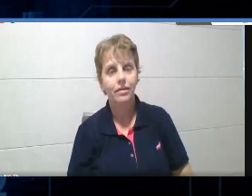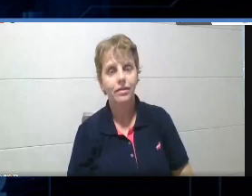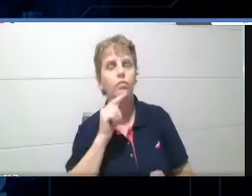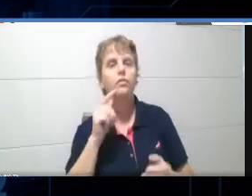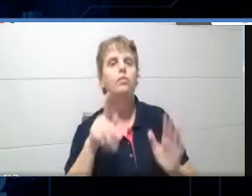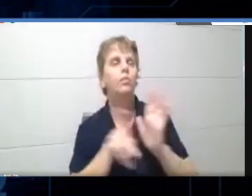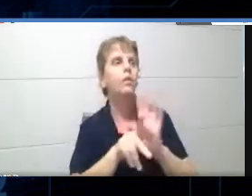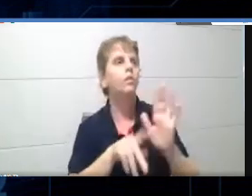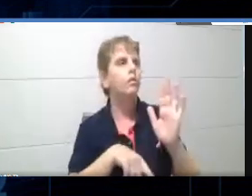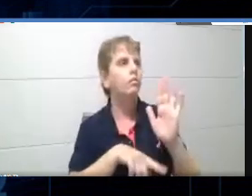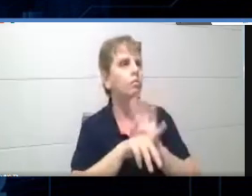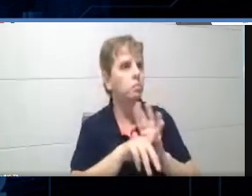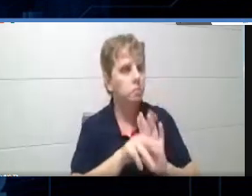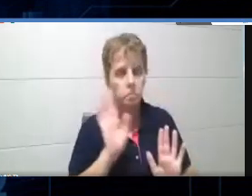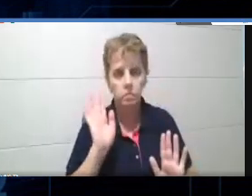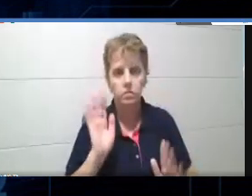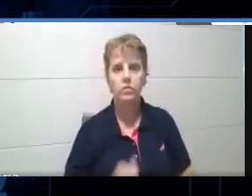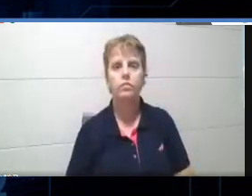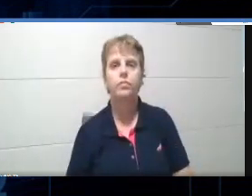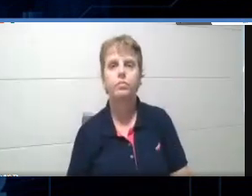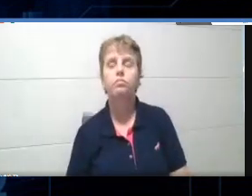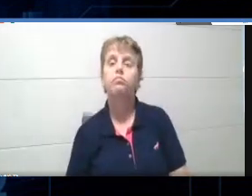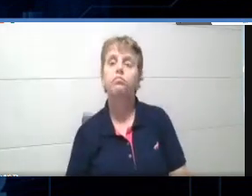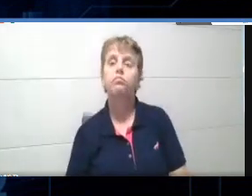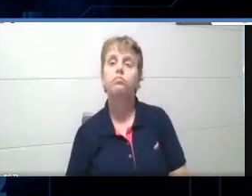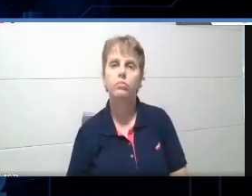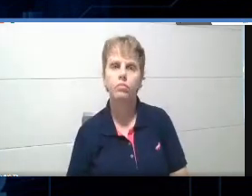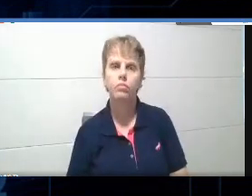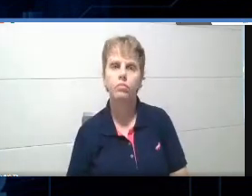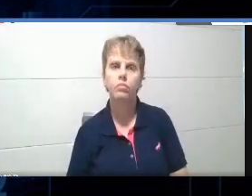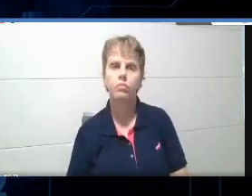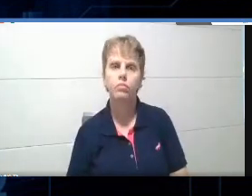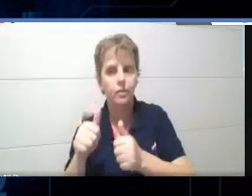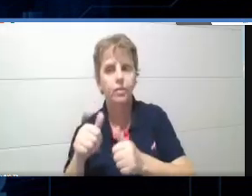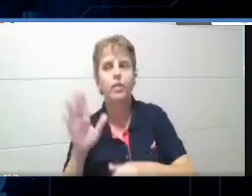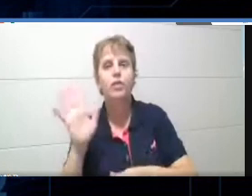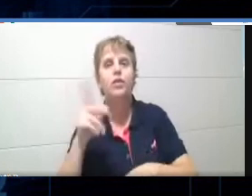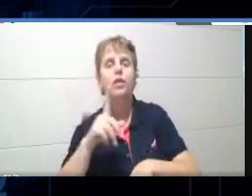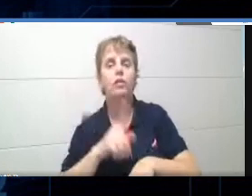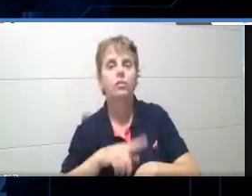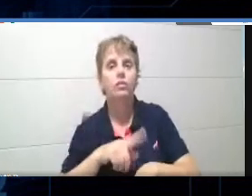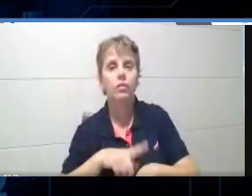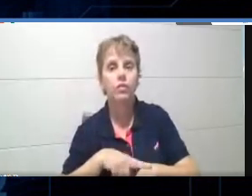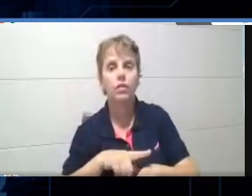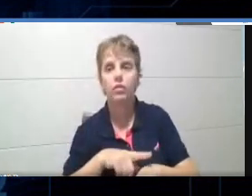com os discentes. Pessoal, o tempo, tá? Já estourou.